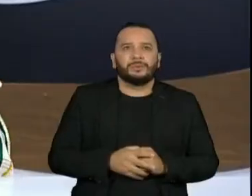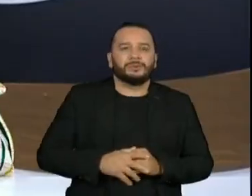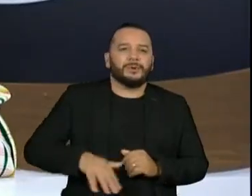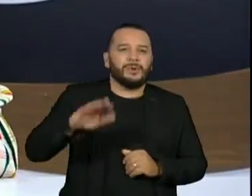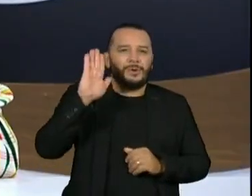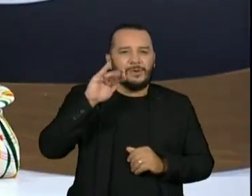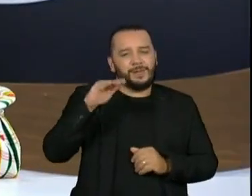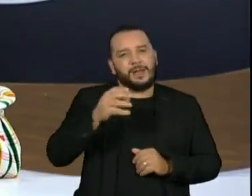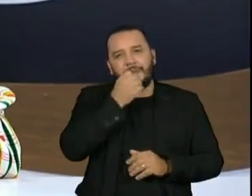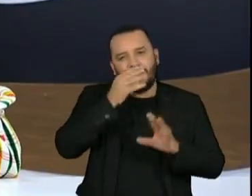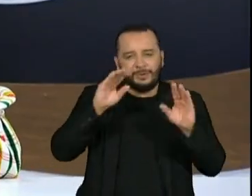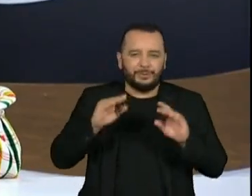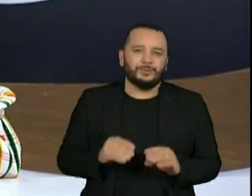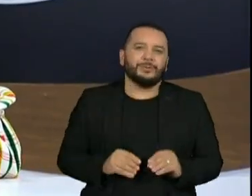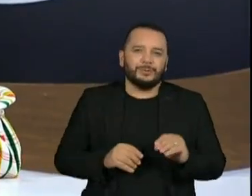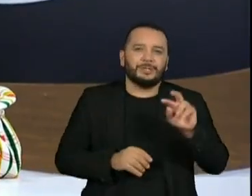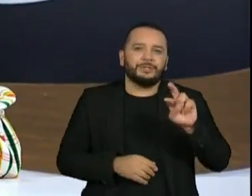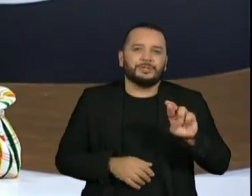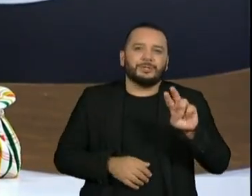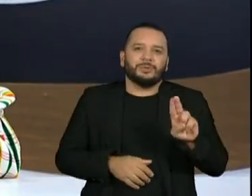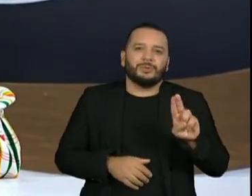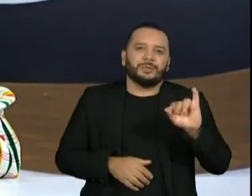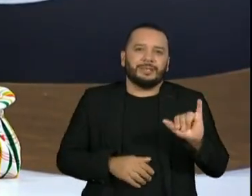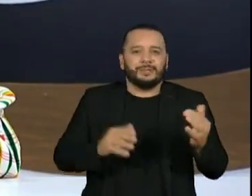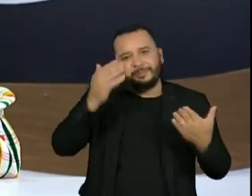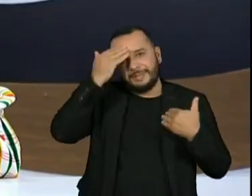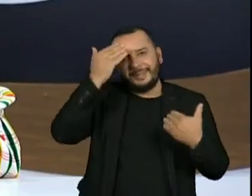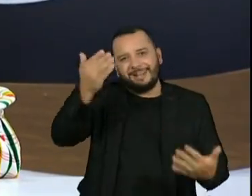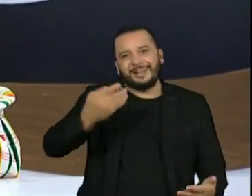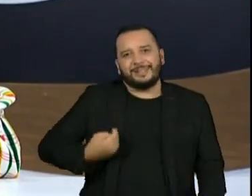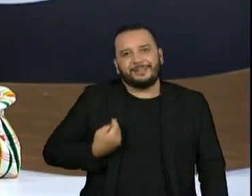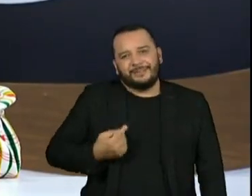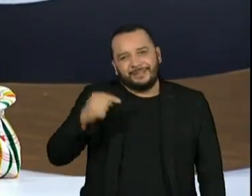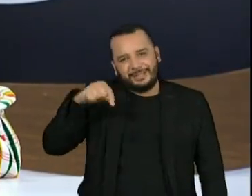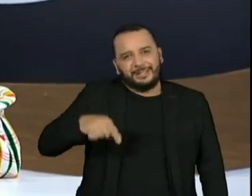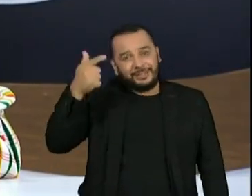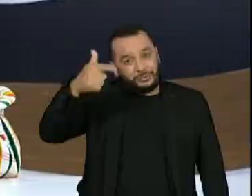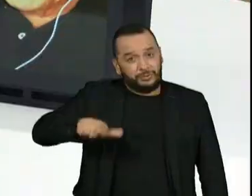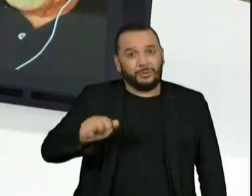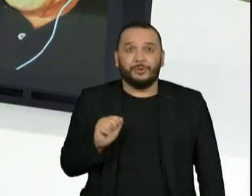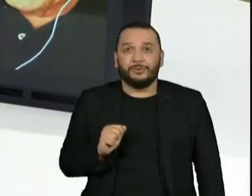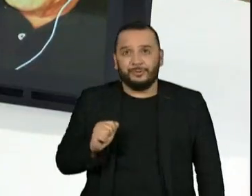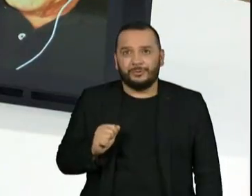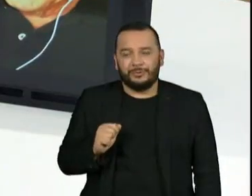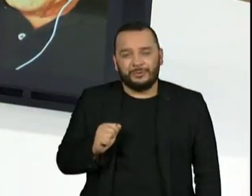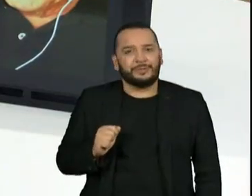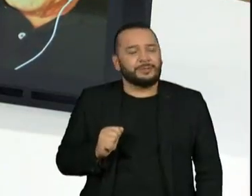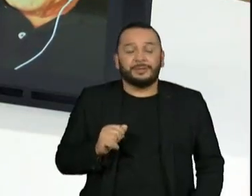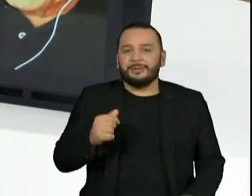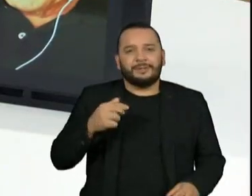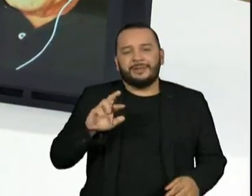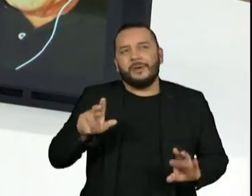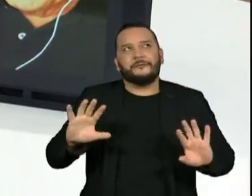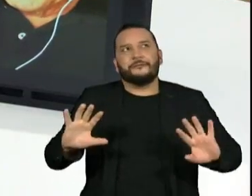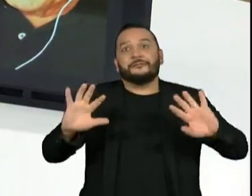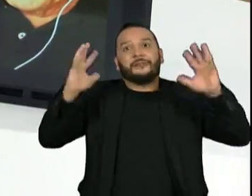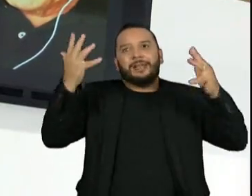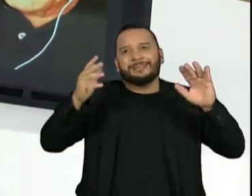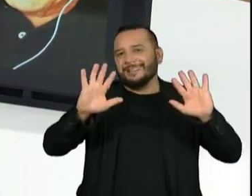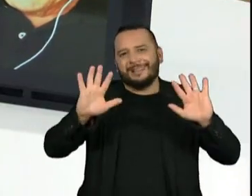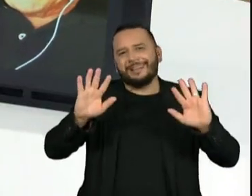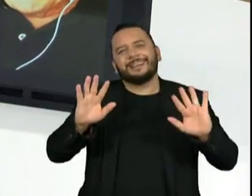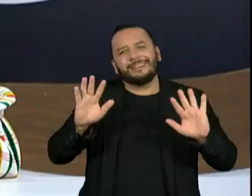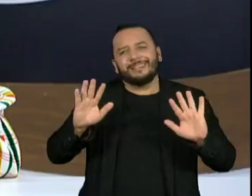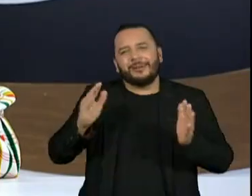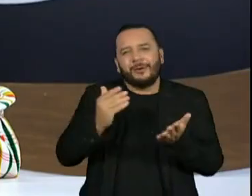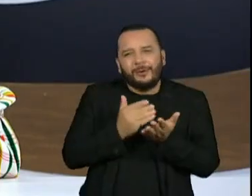Olá, boa noite, Rui, muito obrigada por estar conosco de novo aqui. Eu não vou dizer celebrando, mas marcando o